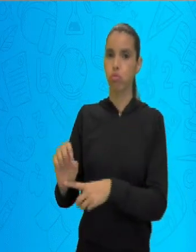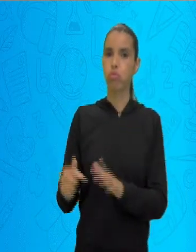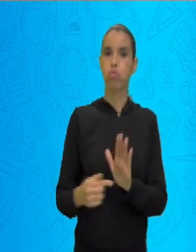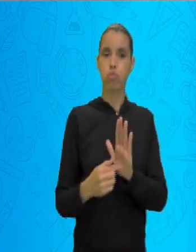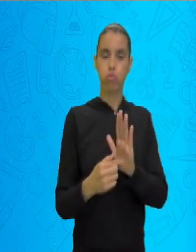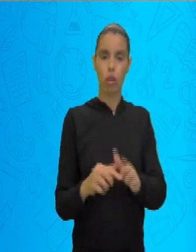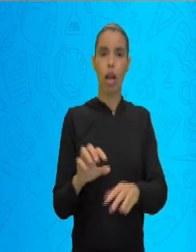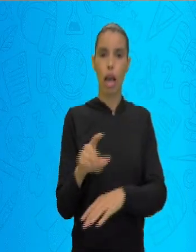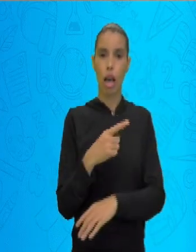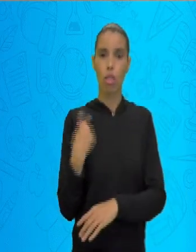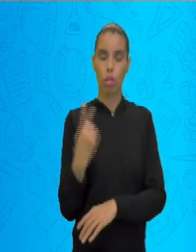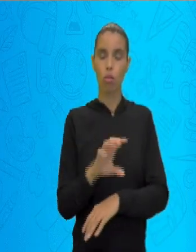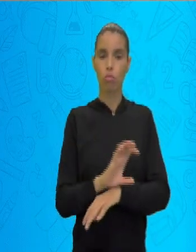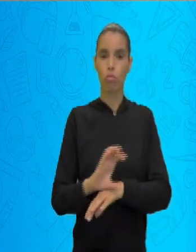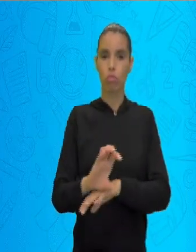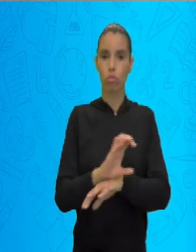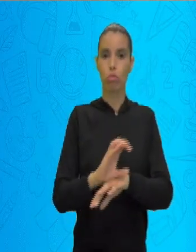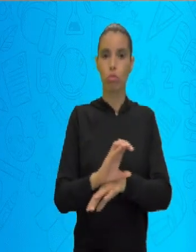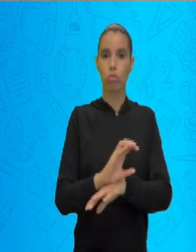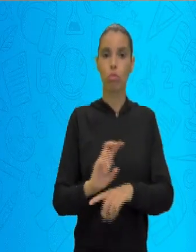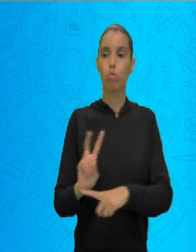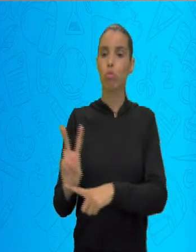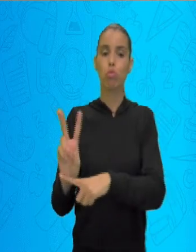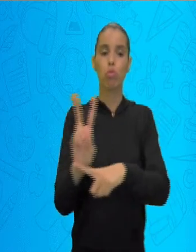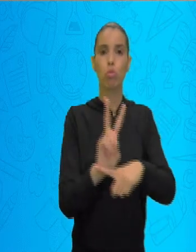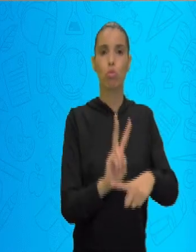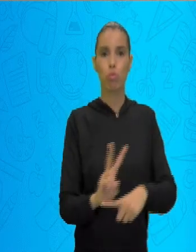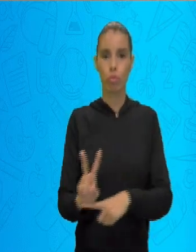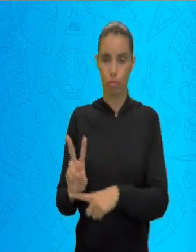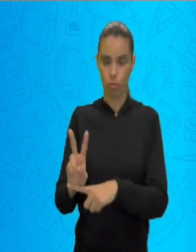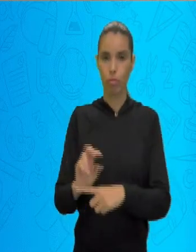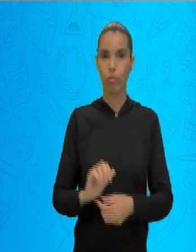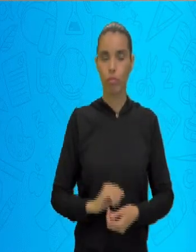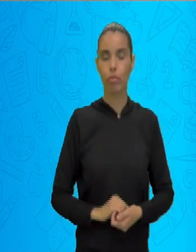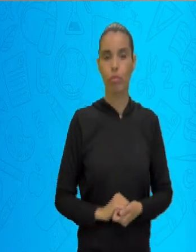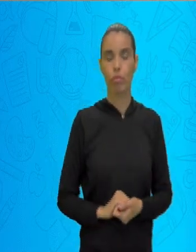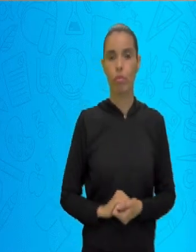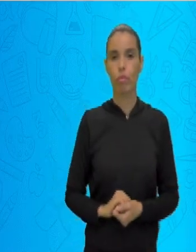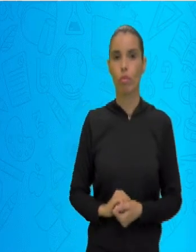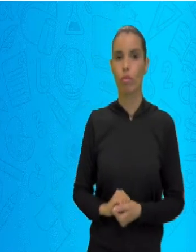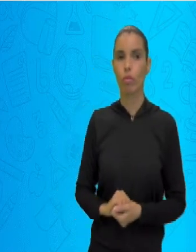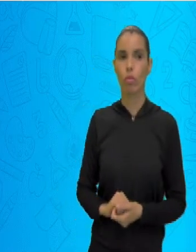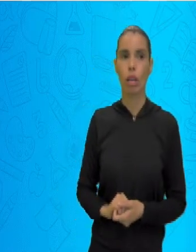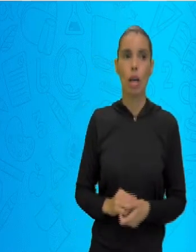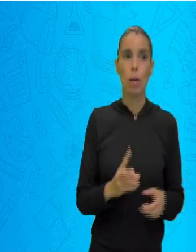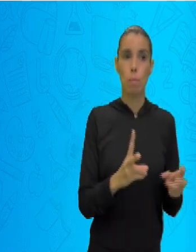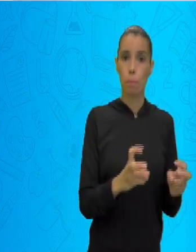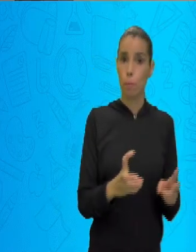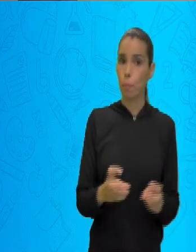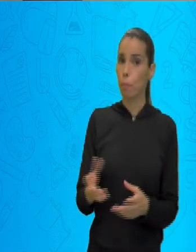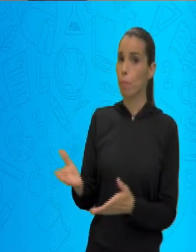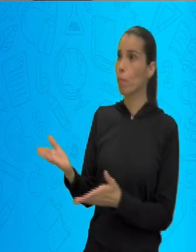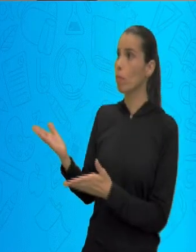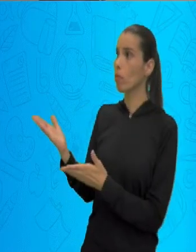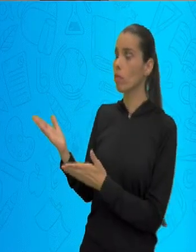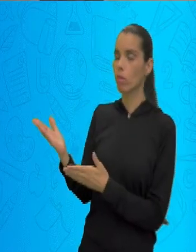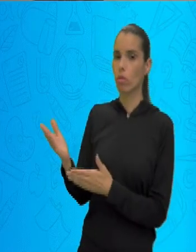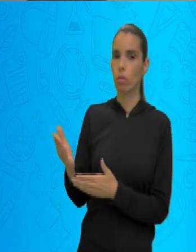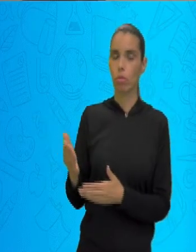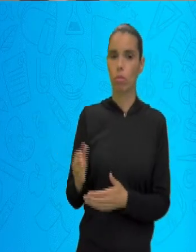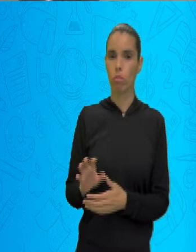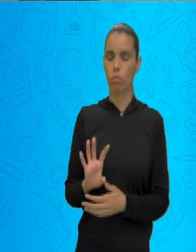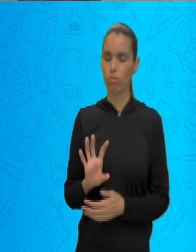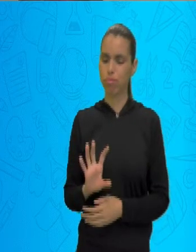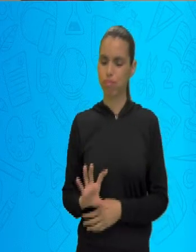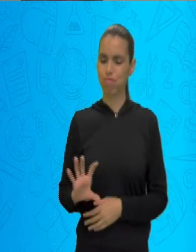Tranquilo? E aí, eu gostaria que você observasse o seguinte, essa divisão regional,